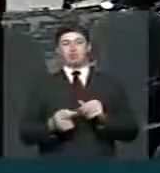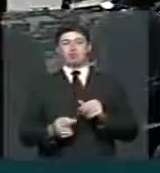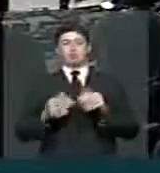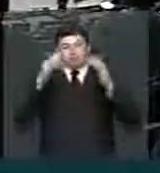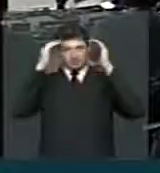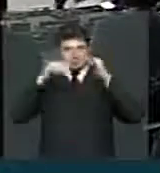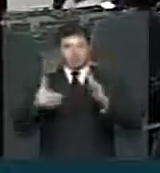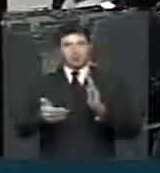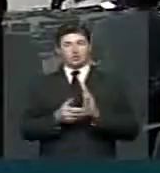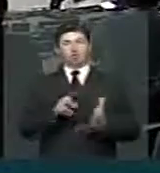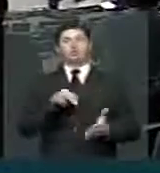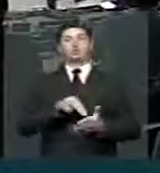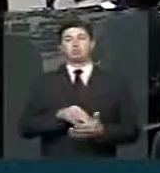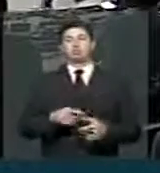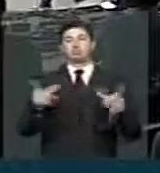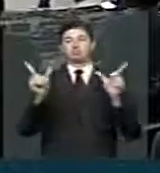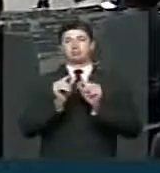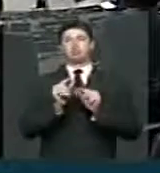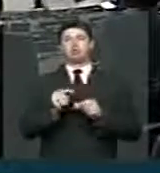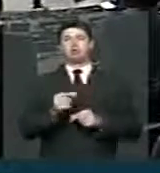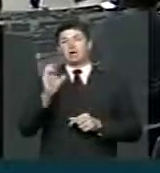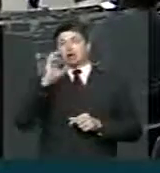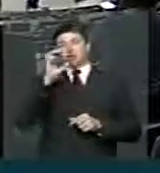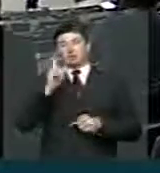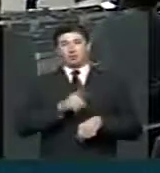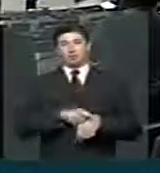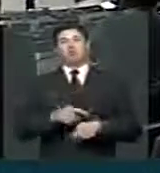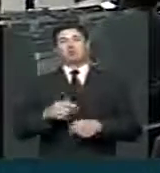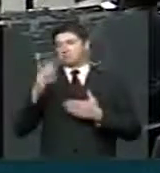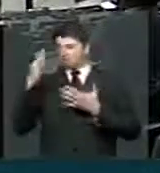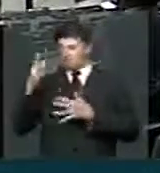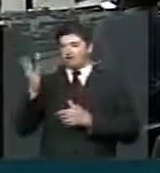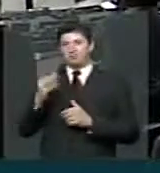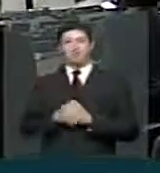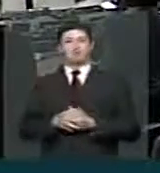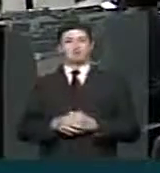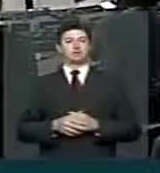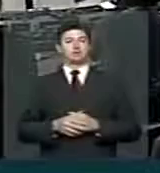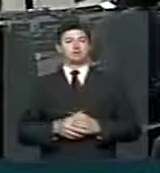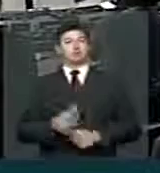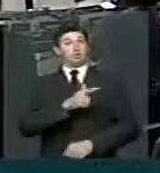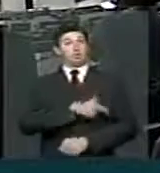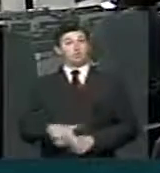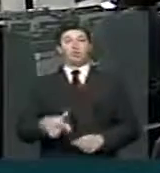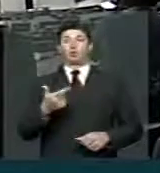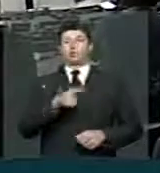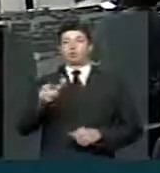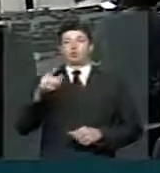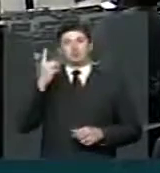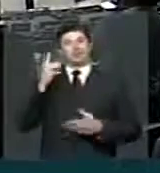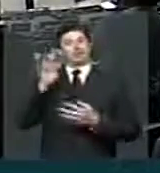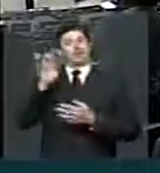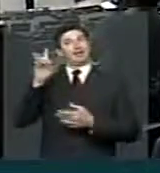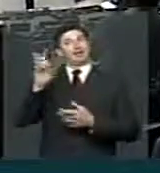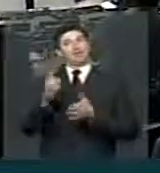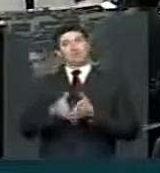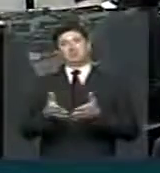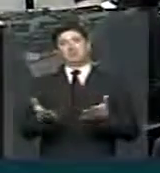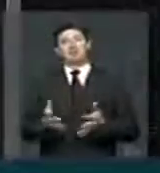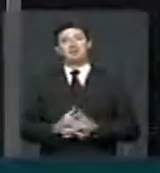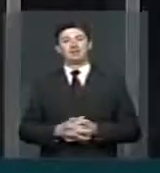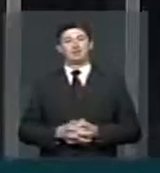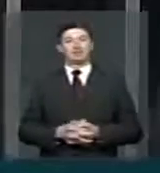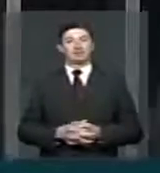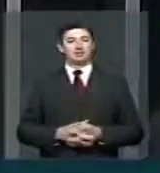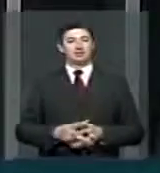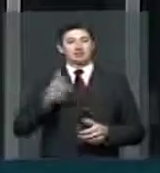A casa subiu, falou, menos de um minuto. Parabéns, vossa excelência, e espero comportamento também assim, deputado Fábio Tradi. Com a palavra, vossa excelência.